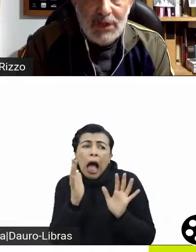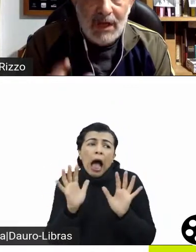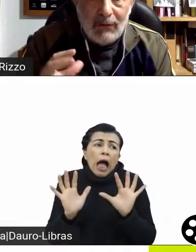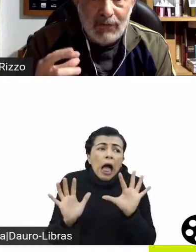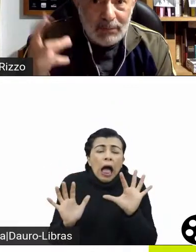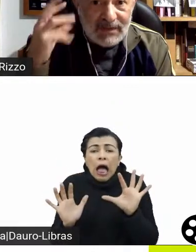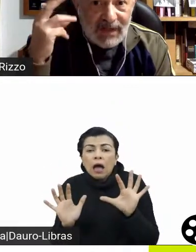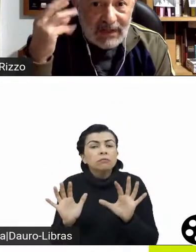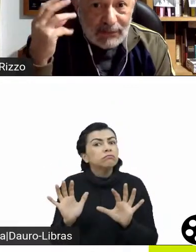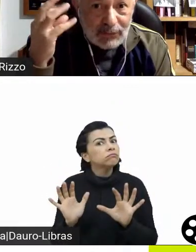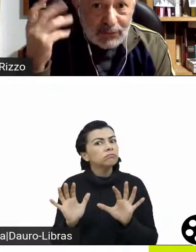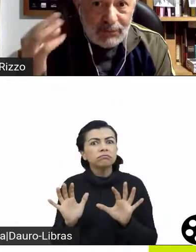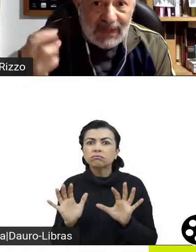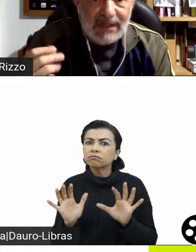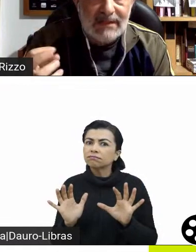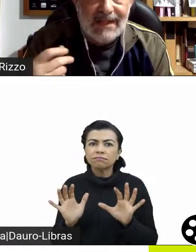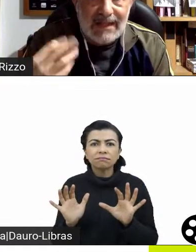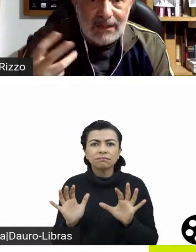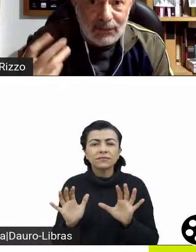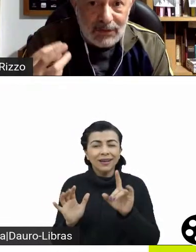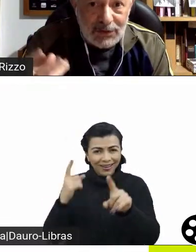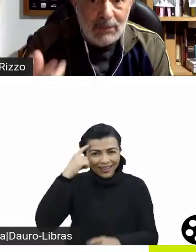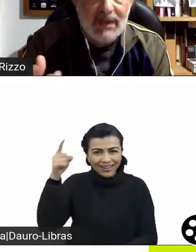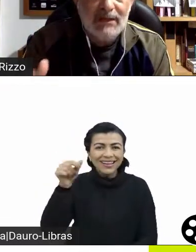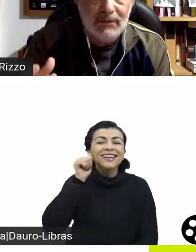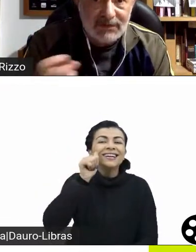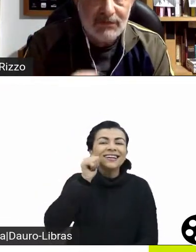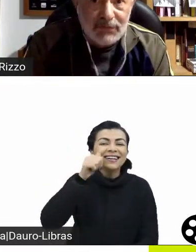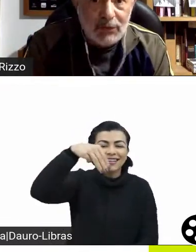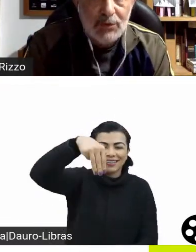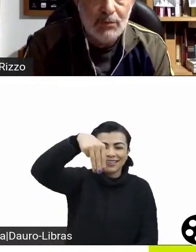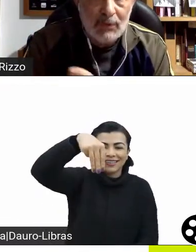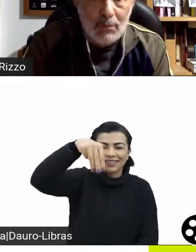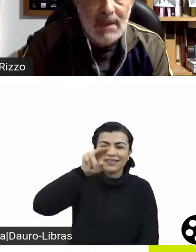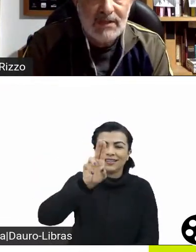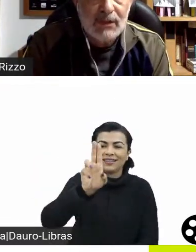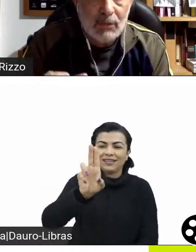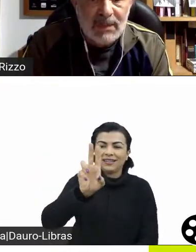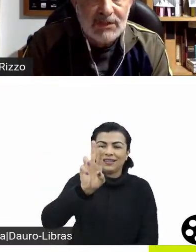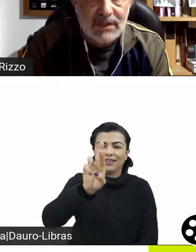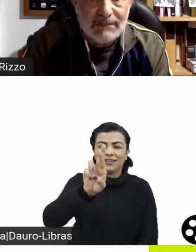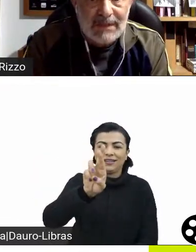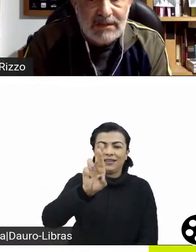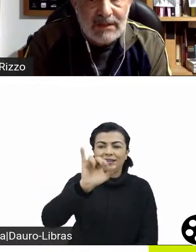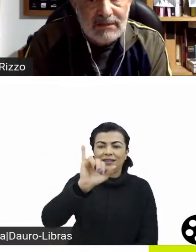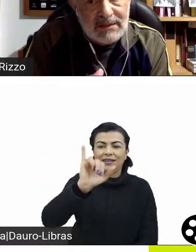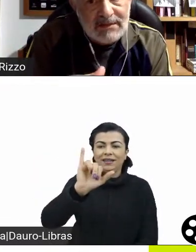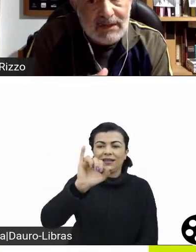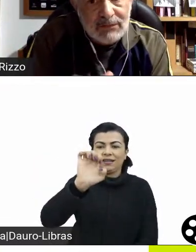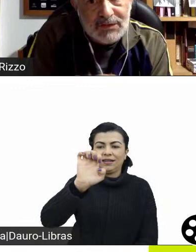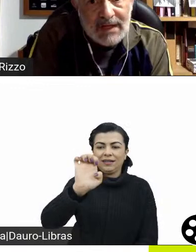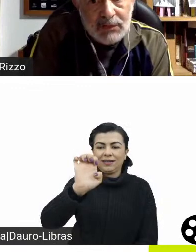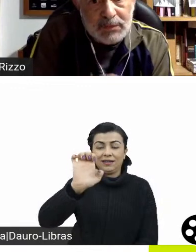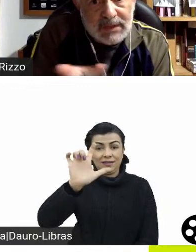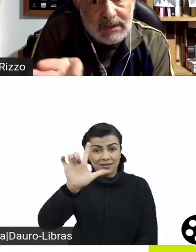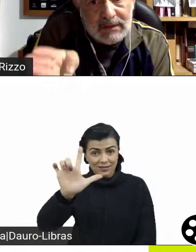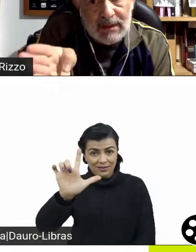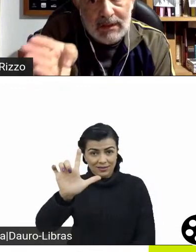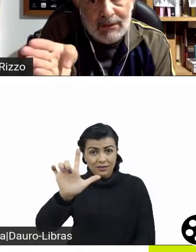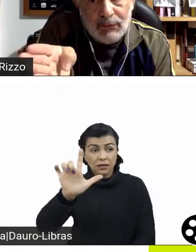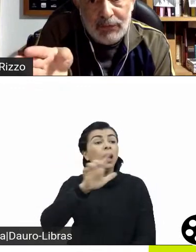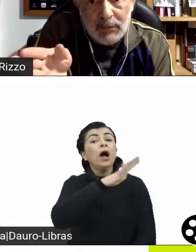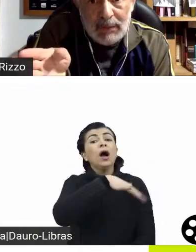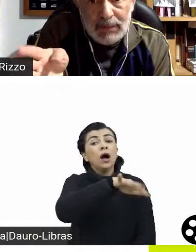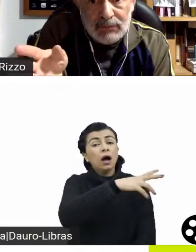vamos lá, Muriel, vamos pensar aqui nos marqueteiros que chamaram esse filme de uma comédia romântica. Eles estavam certos, porque